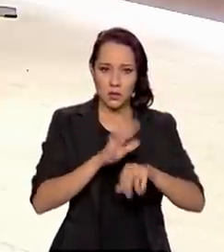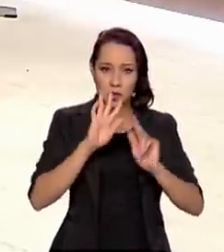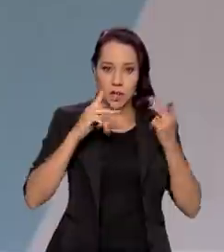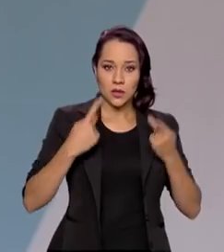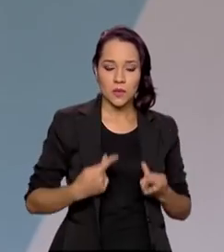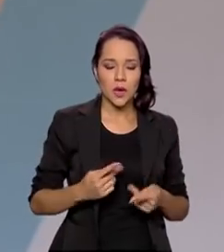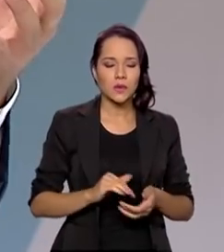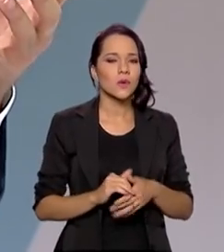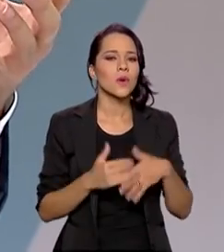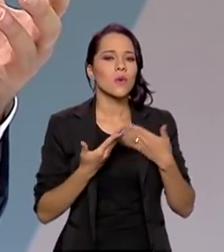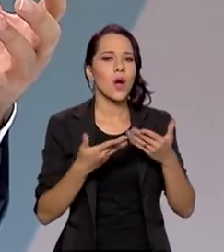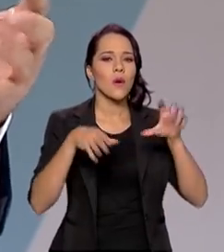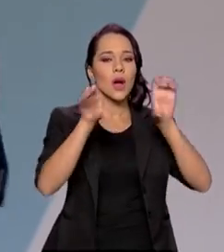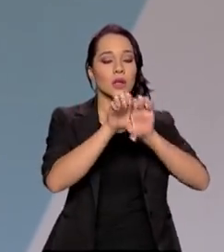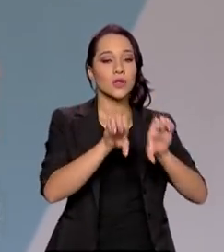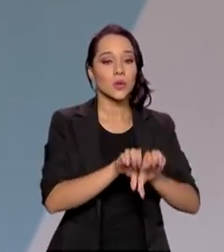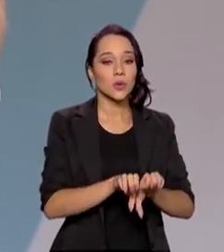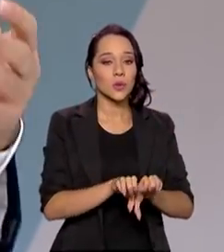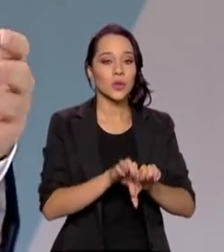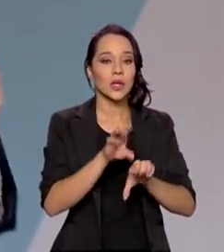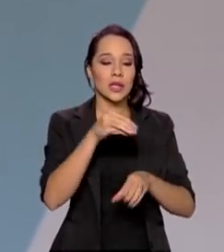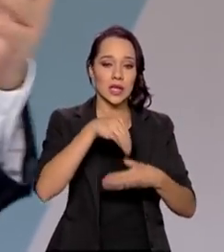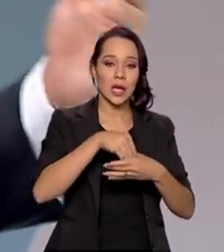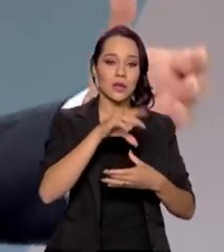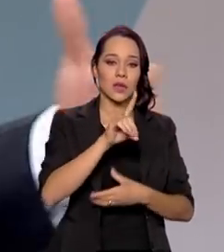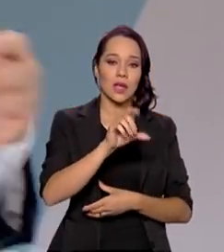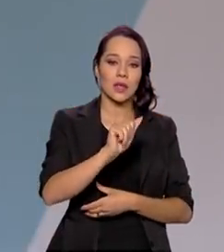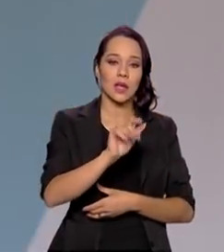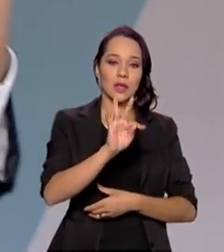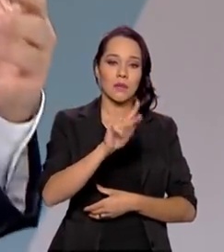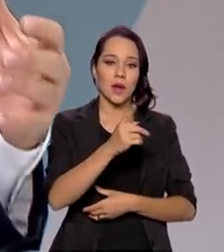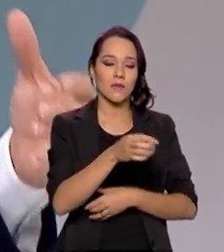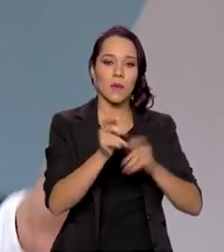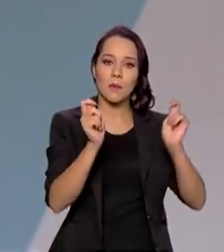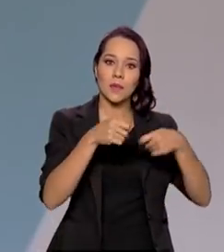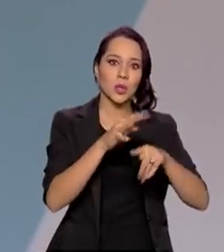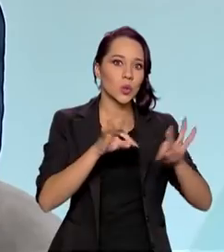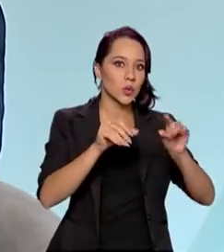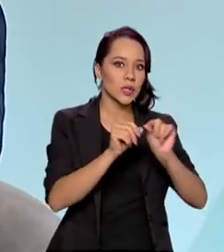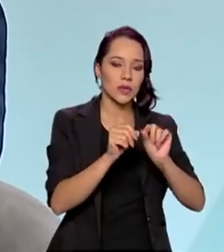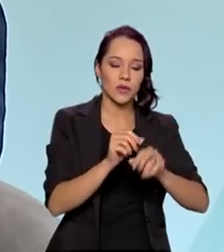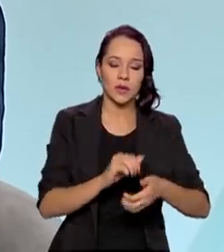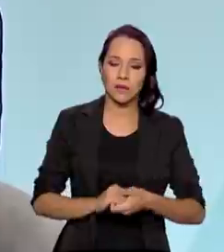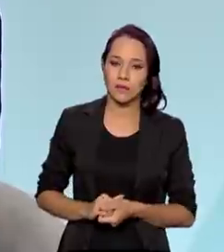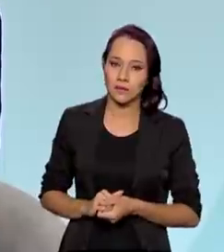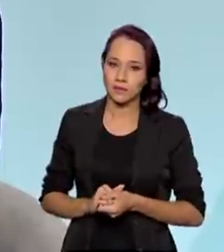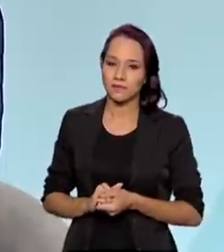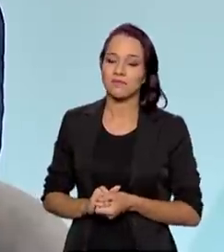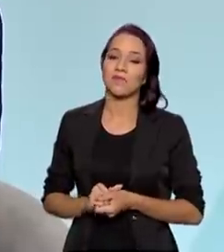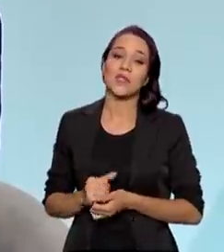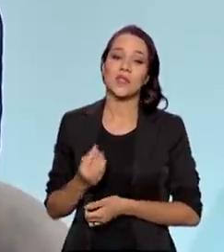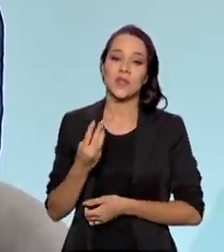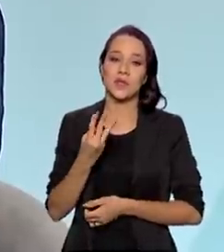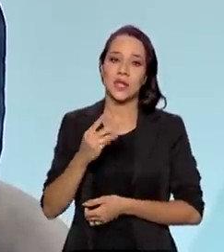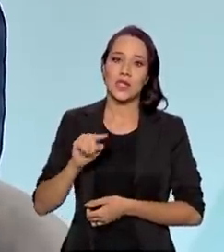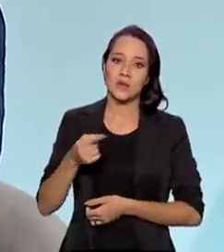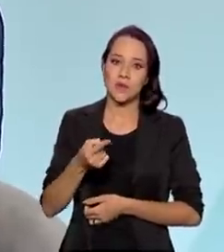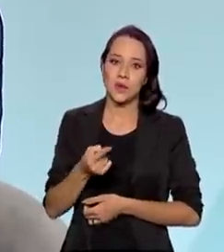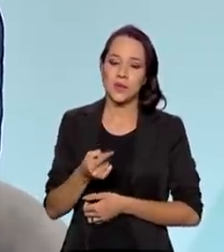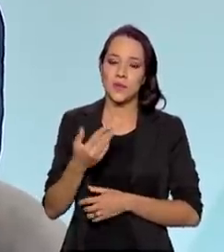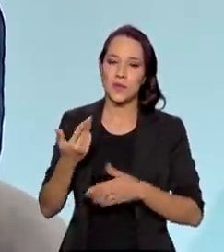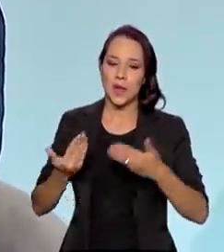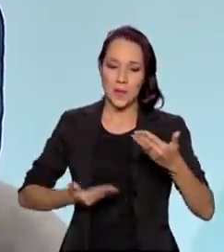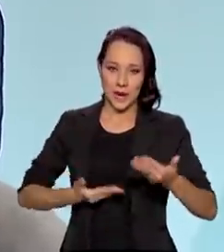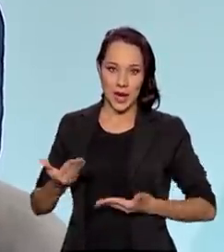humanos. Qual que a estrutura da Dataprev para permitir que tudo isso seja feito? Olha, somos 3 mil, 3 mil